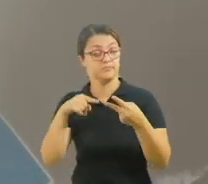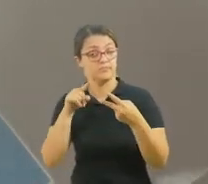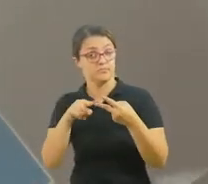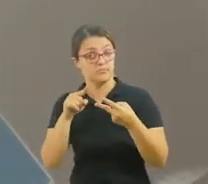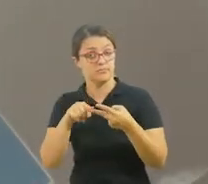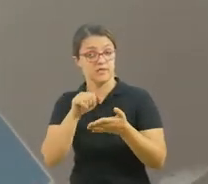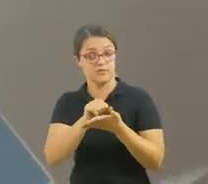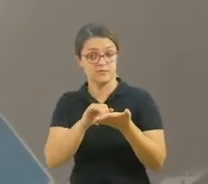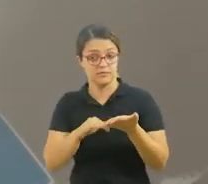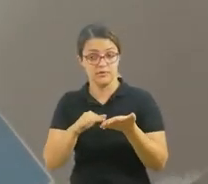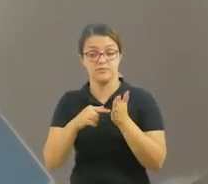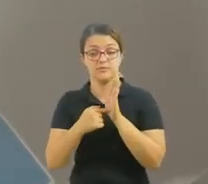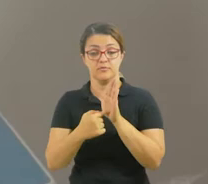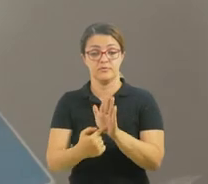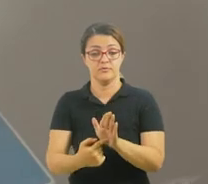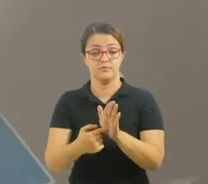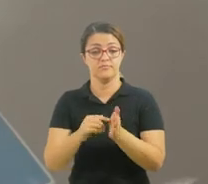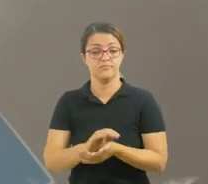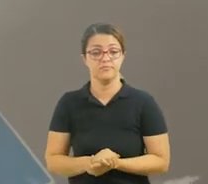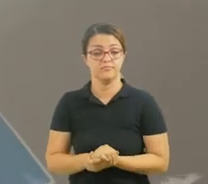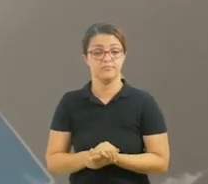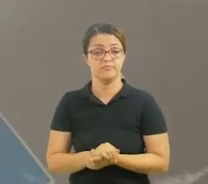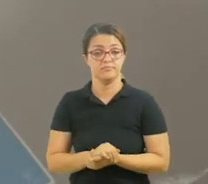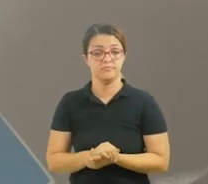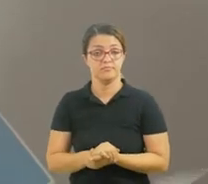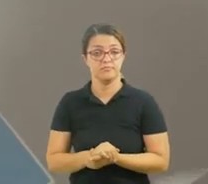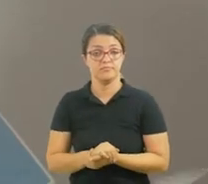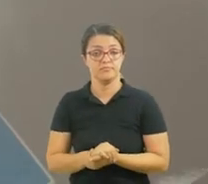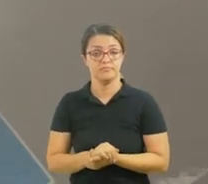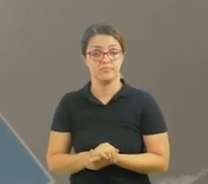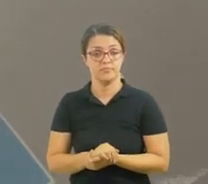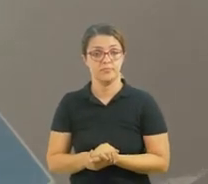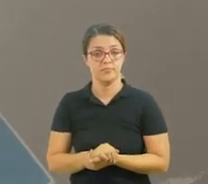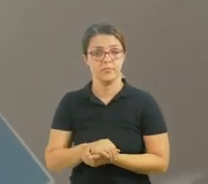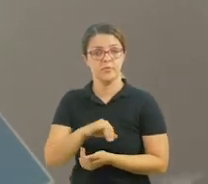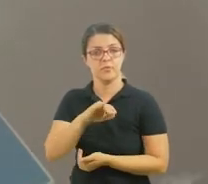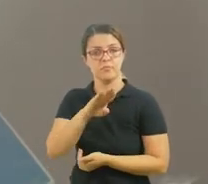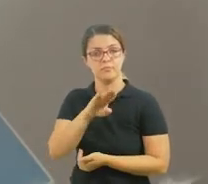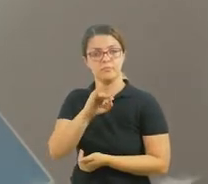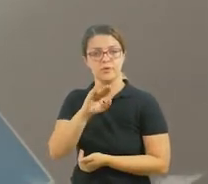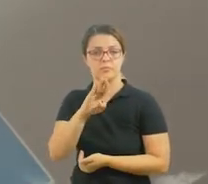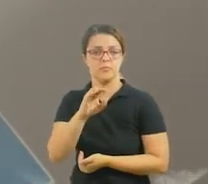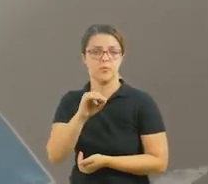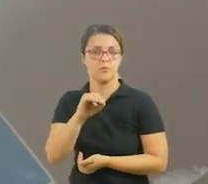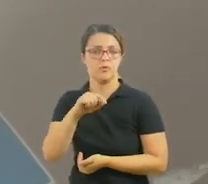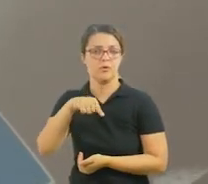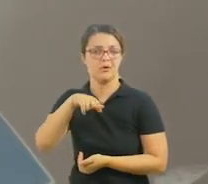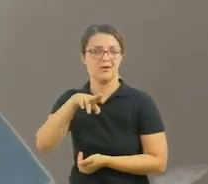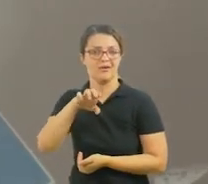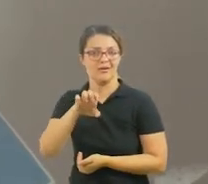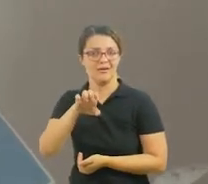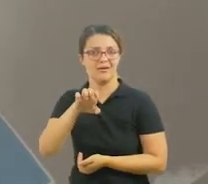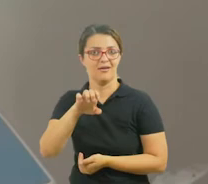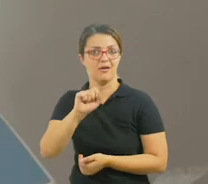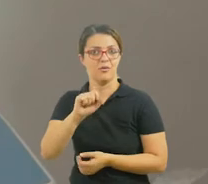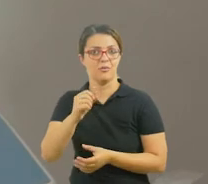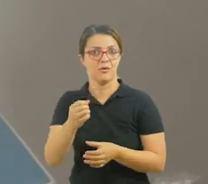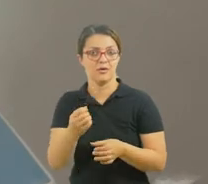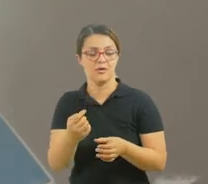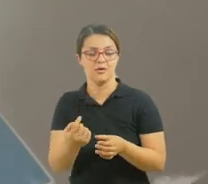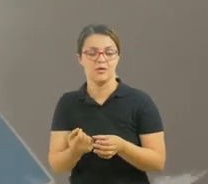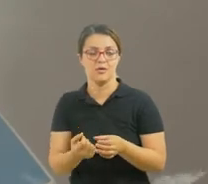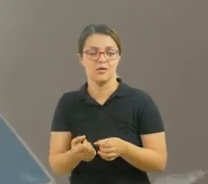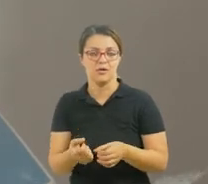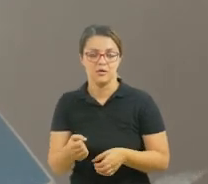atividade que eu vou apresentar para vocês é o bio-boquê. O que vocês vão precisar? Vocês vão precisar de